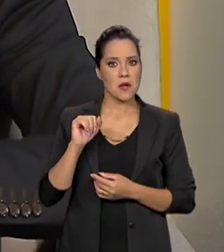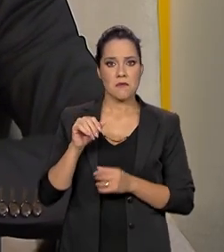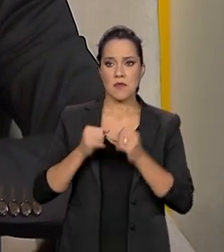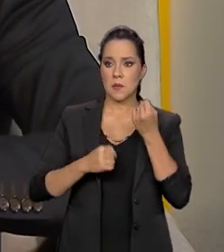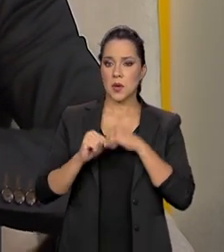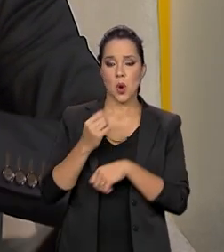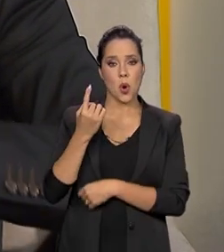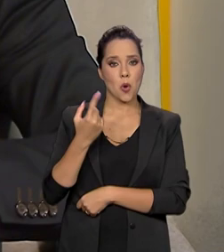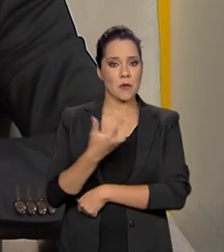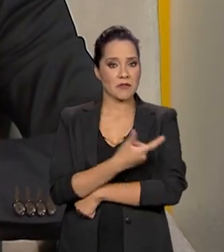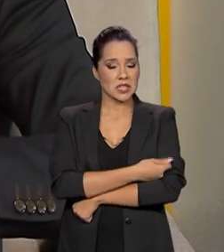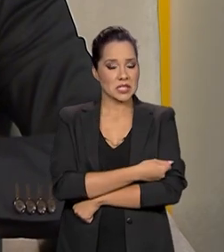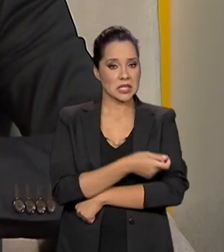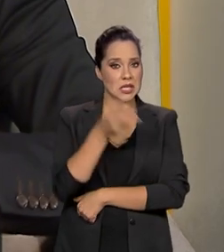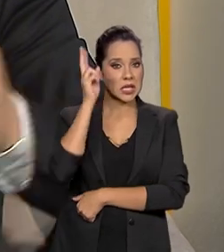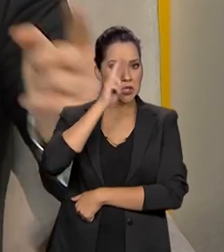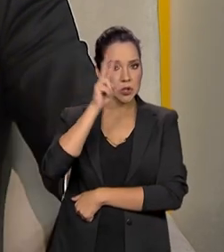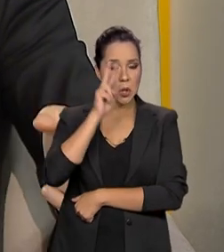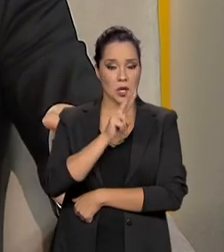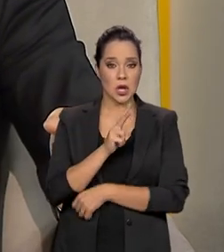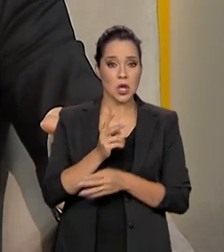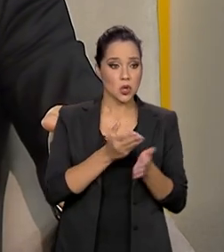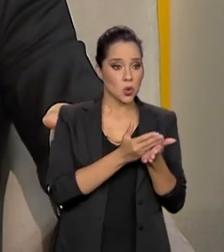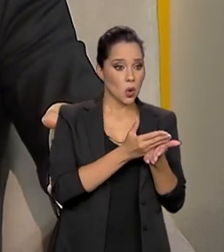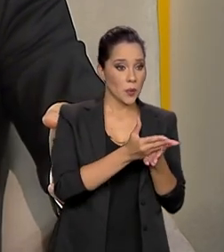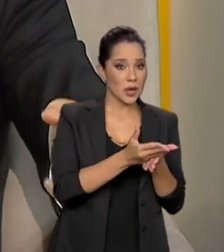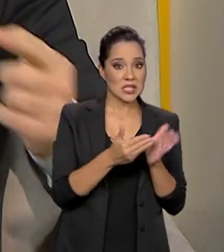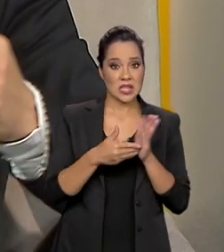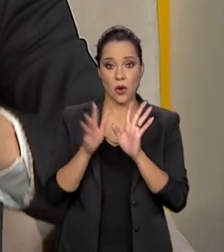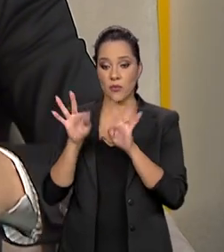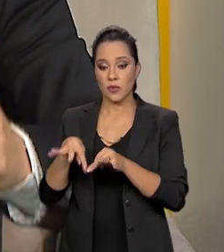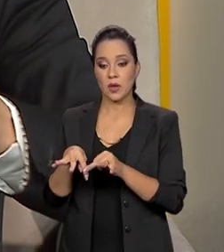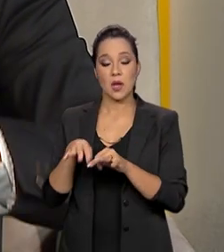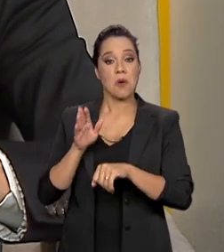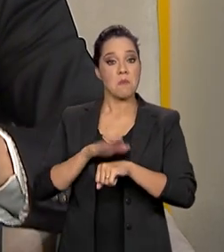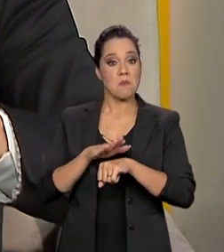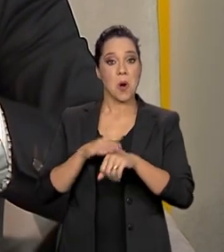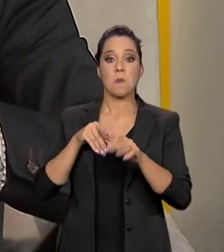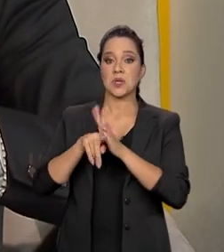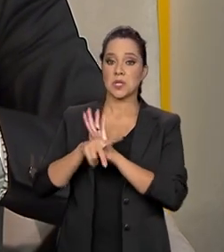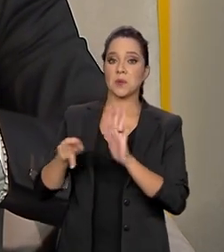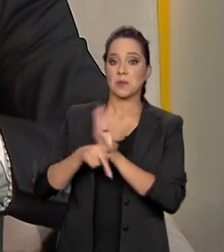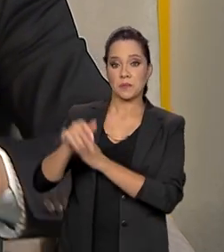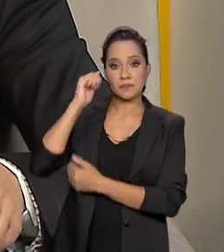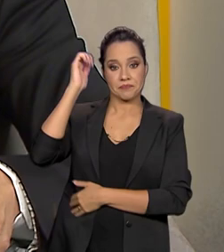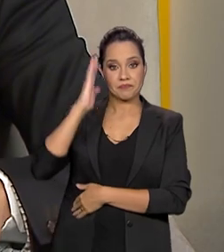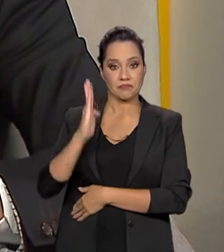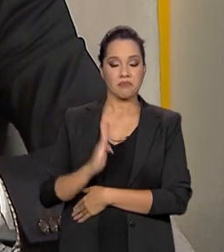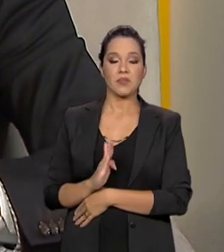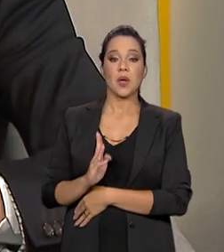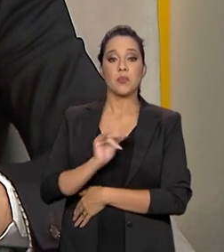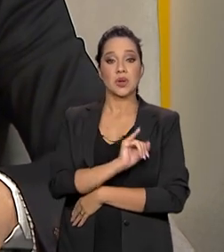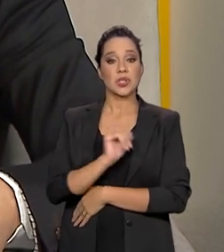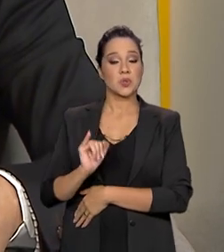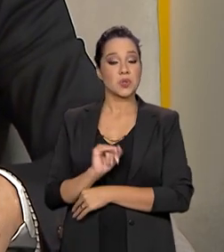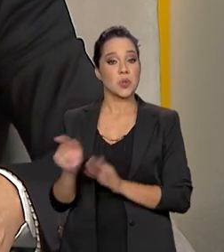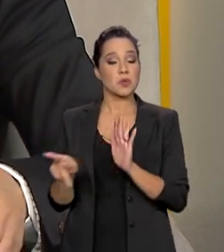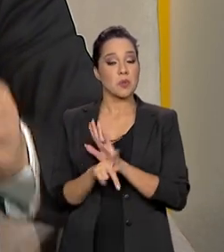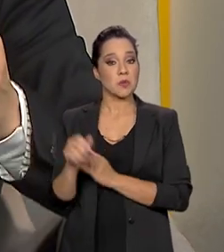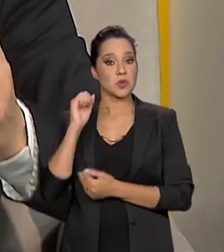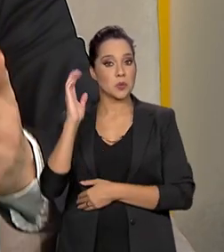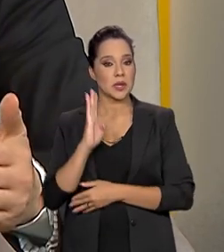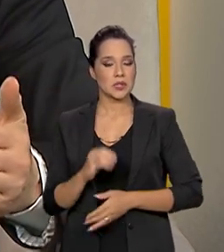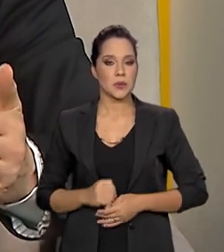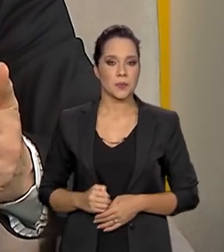na sua história, do começo ao fim, por pesquisadores brasileiros e por instituições brasileiras.